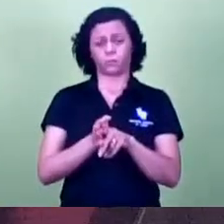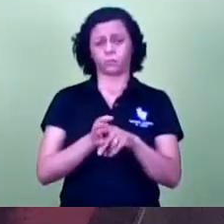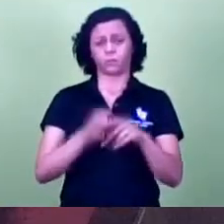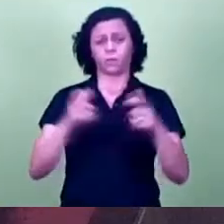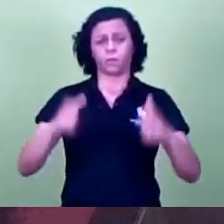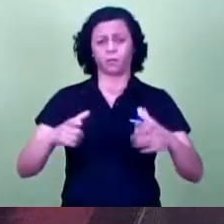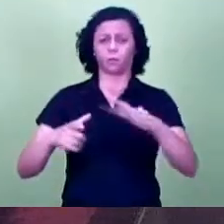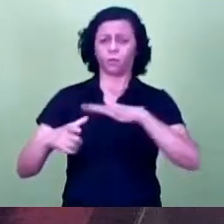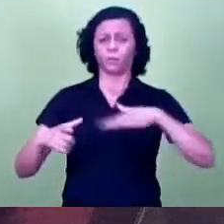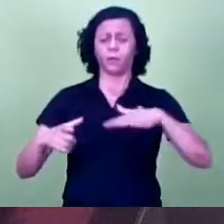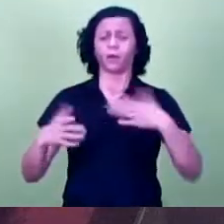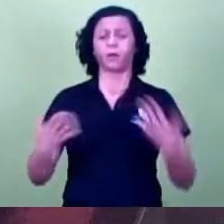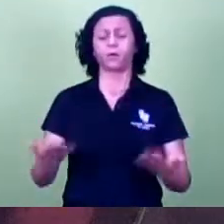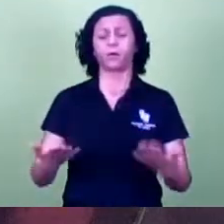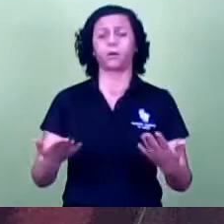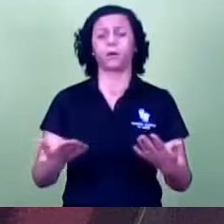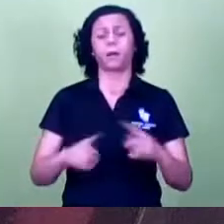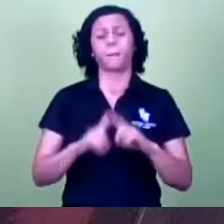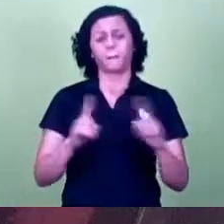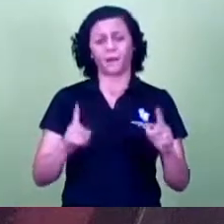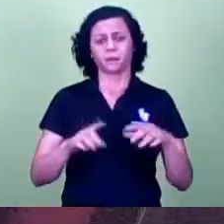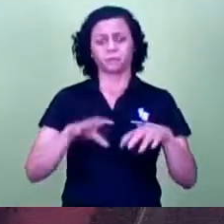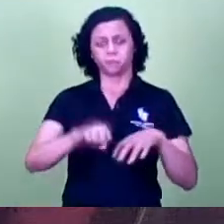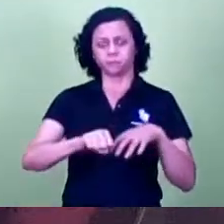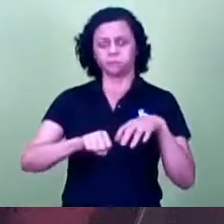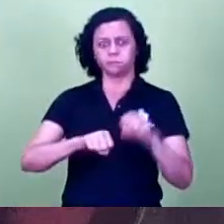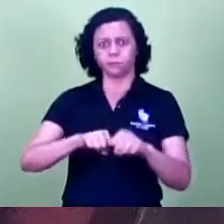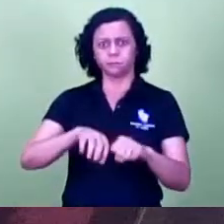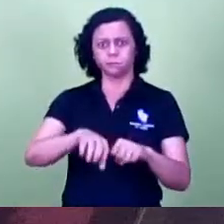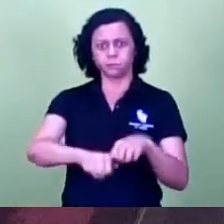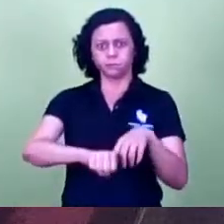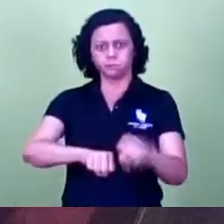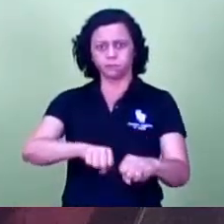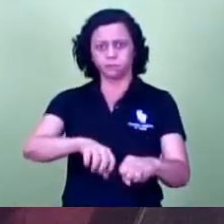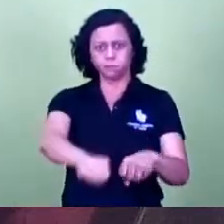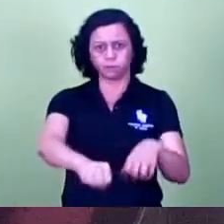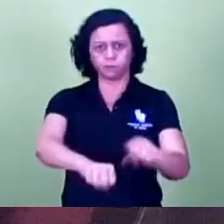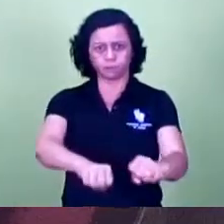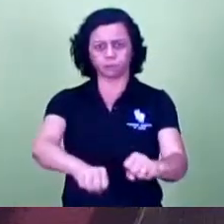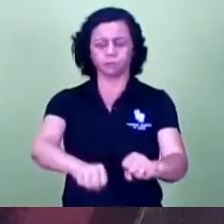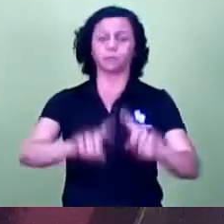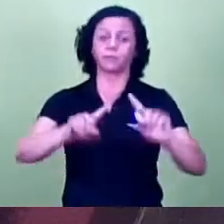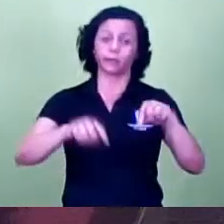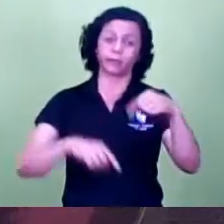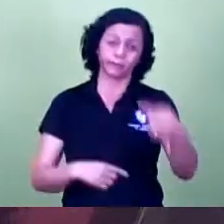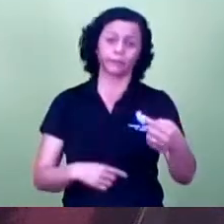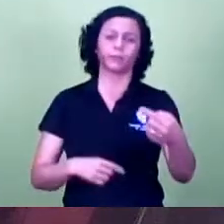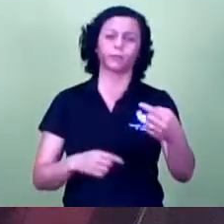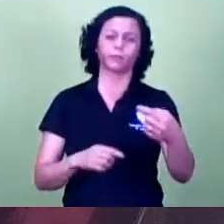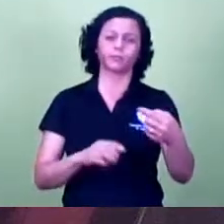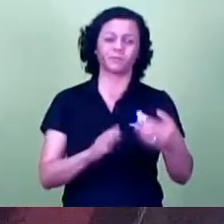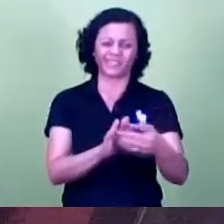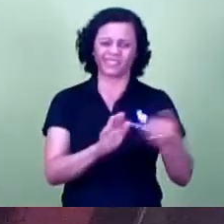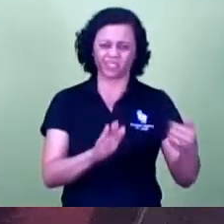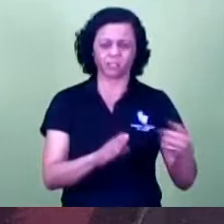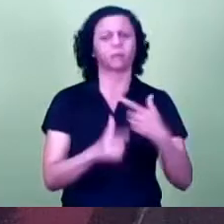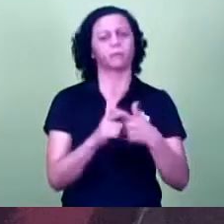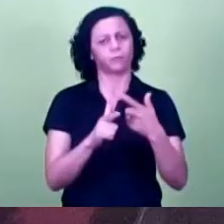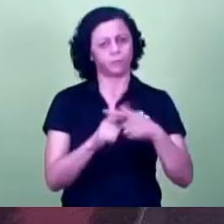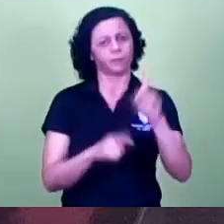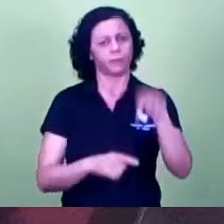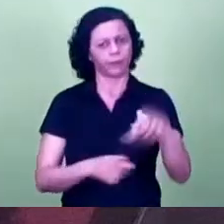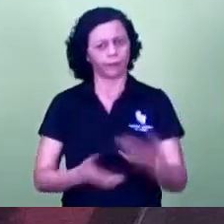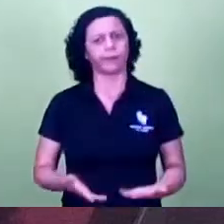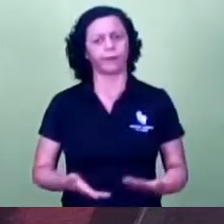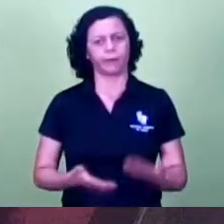necessário. Mas vão tomando posse devagar e depois para fazer a retirada é um grande problema. E, às